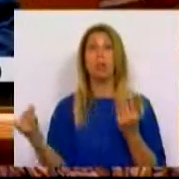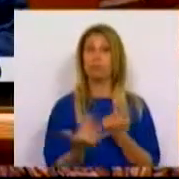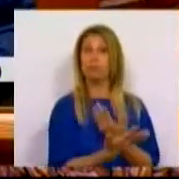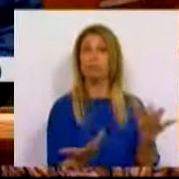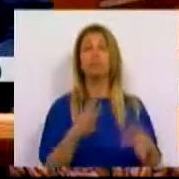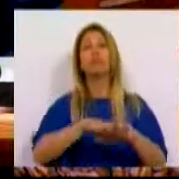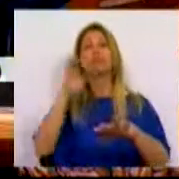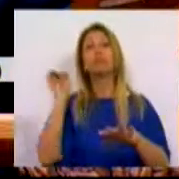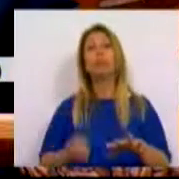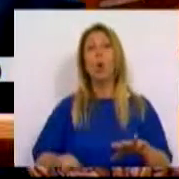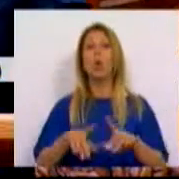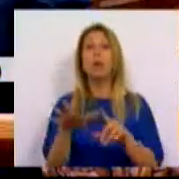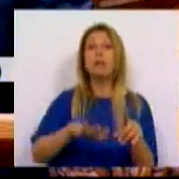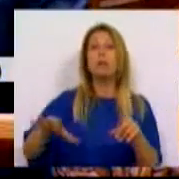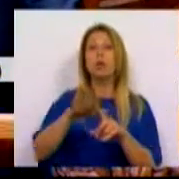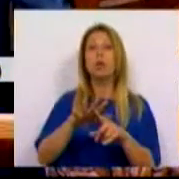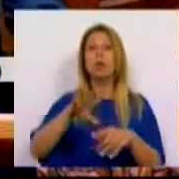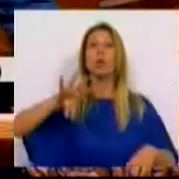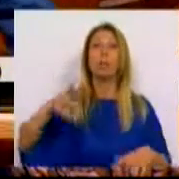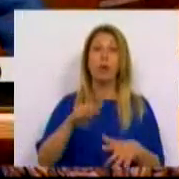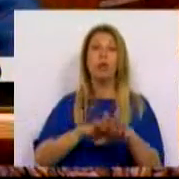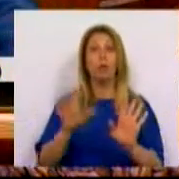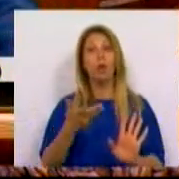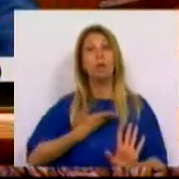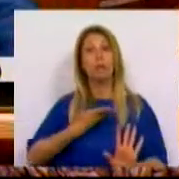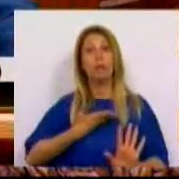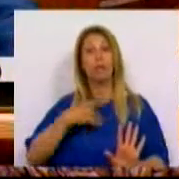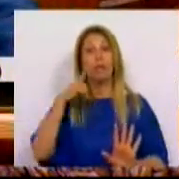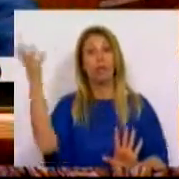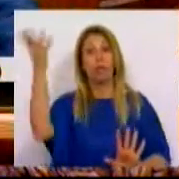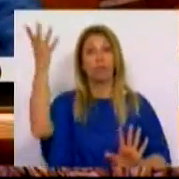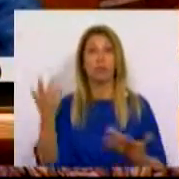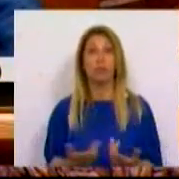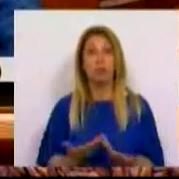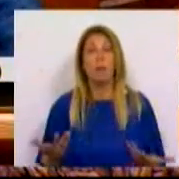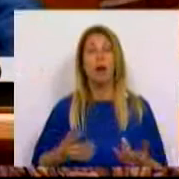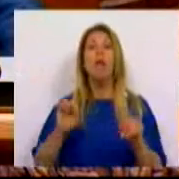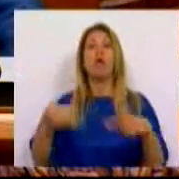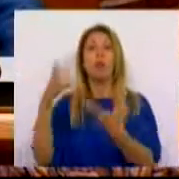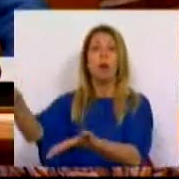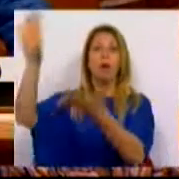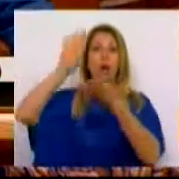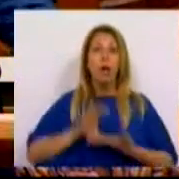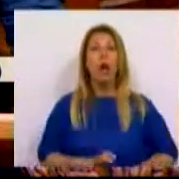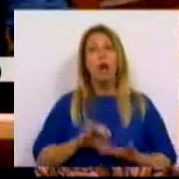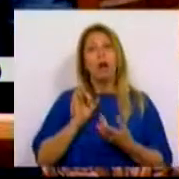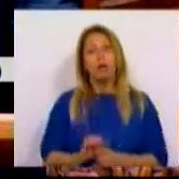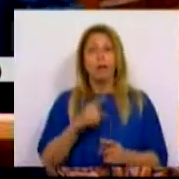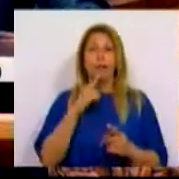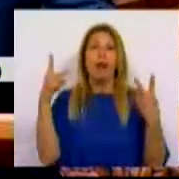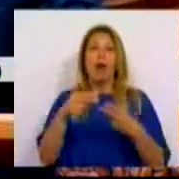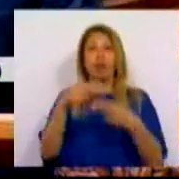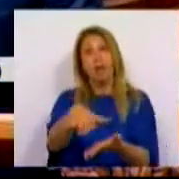pelo contexto de um país colocado no turbilhão da crise das dívidas soberanas e depois de um resgate assente quase estritamente em austeridade,